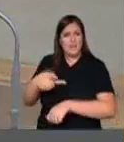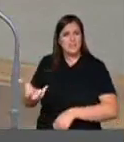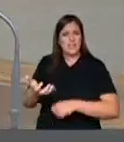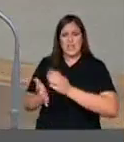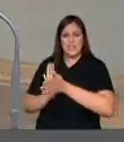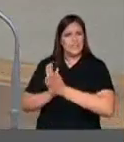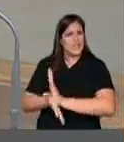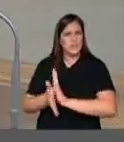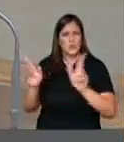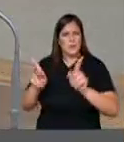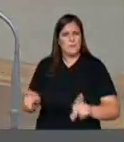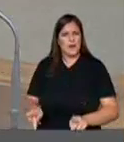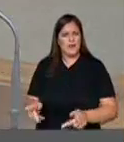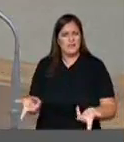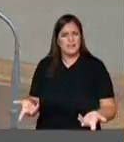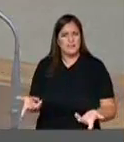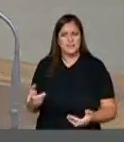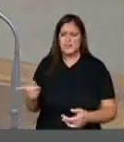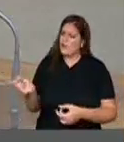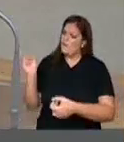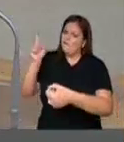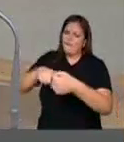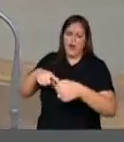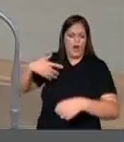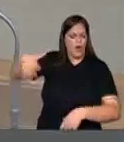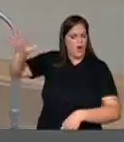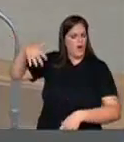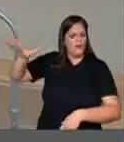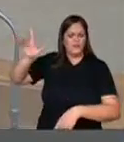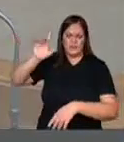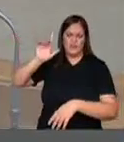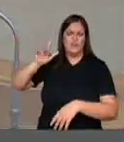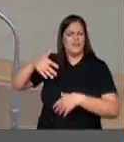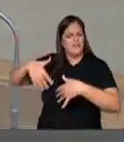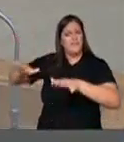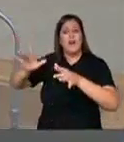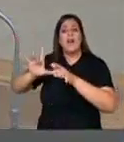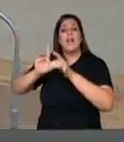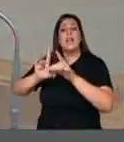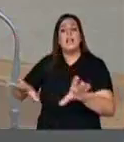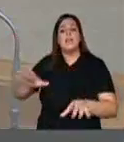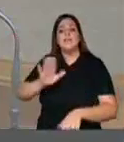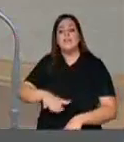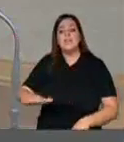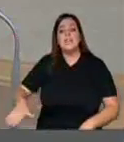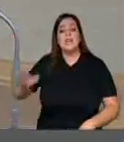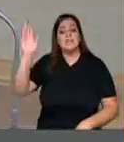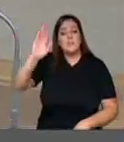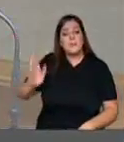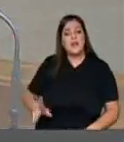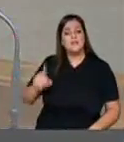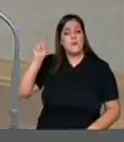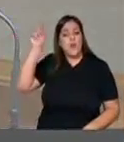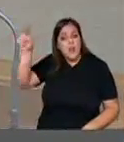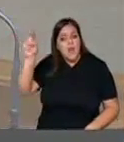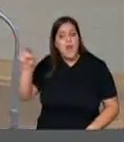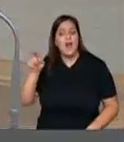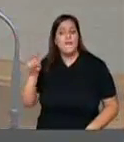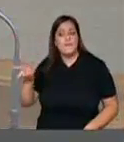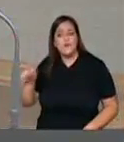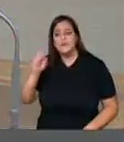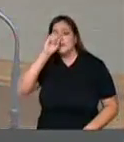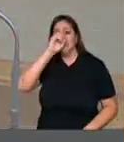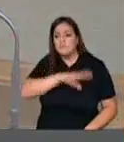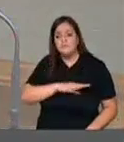Mike Pence, volte para o seu país, vá libertar as crianças brasileiras que o senhor está enjaulando